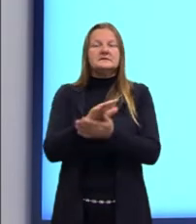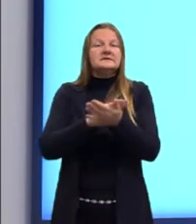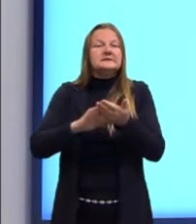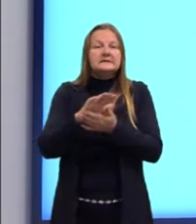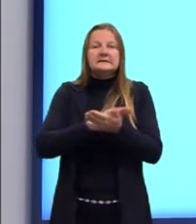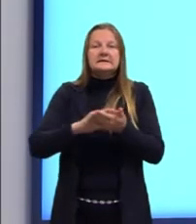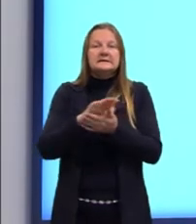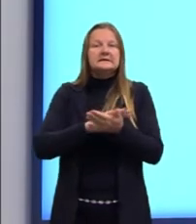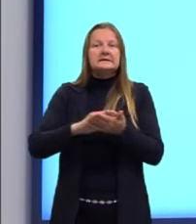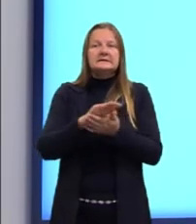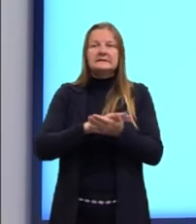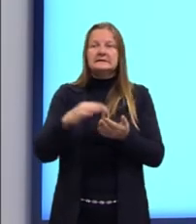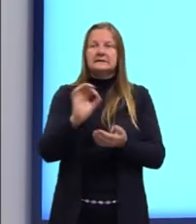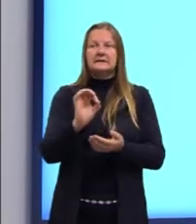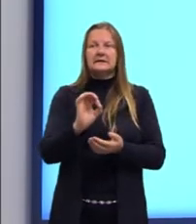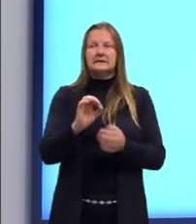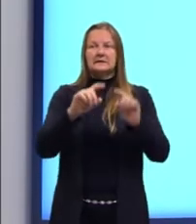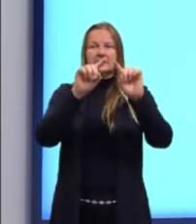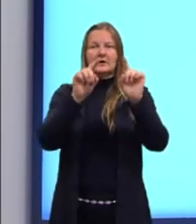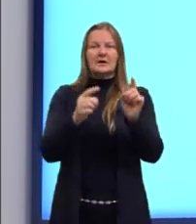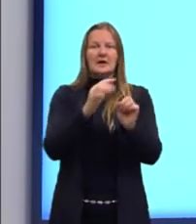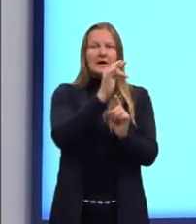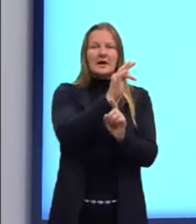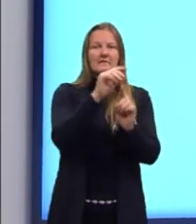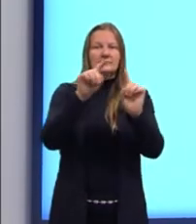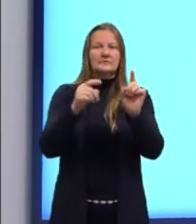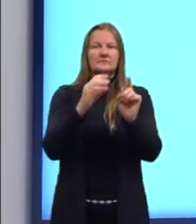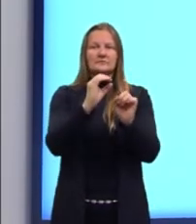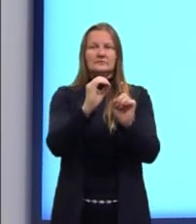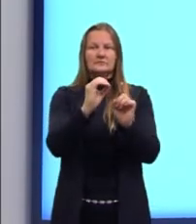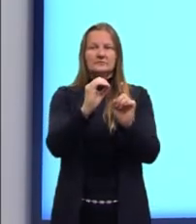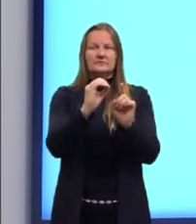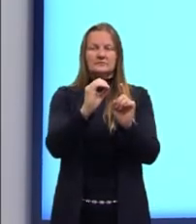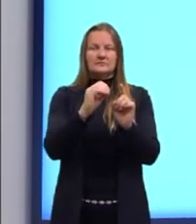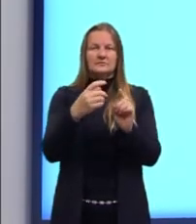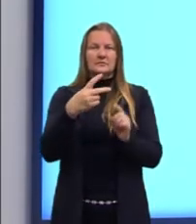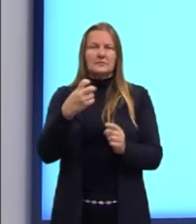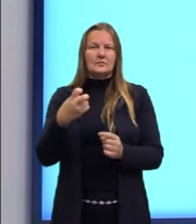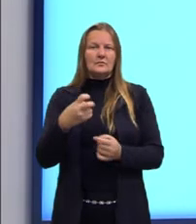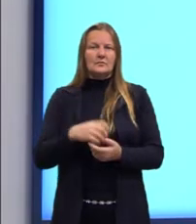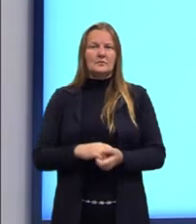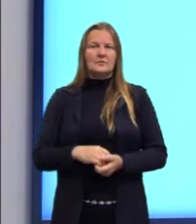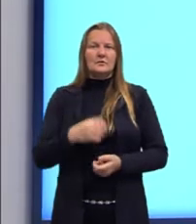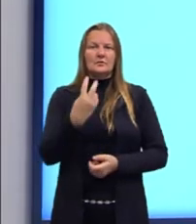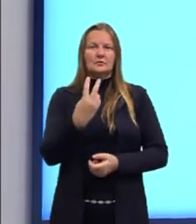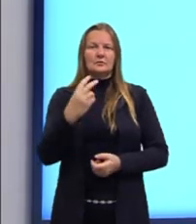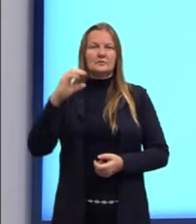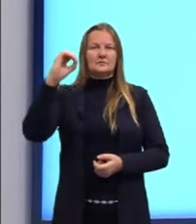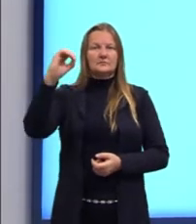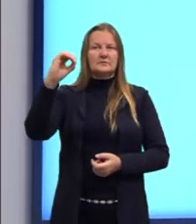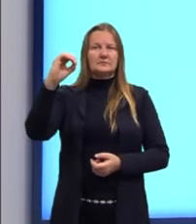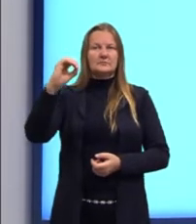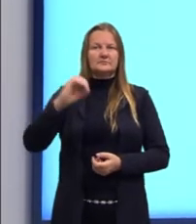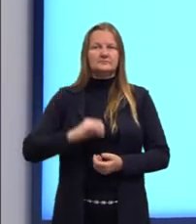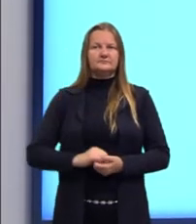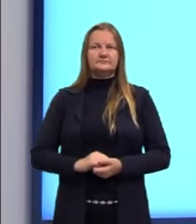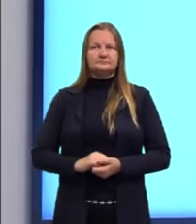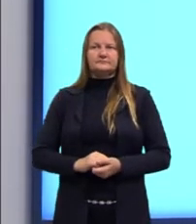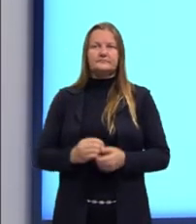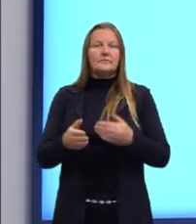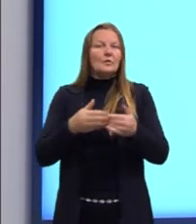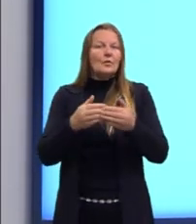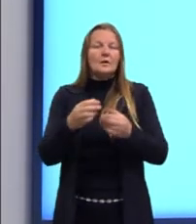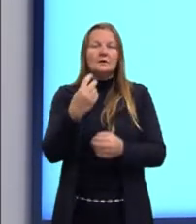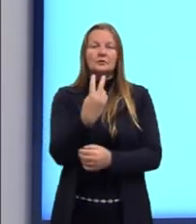nada, lá na F de 0 eu não tinha, né, o fator 2, eu posso dizer até que seria 2 elevado a 0, porque qualquer